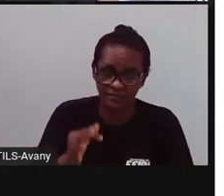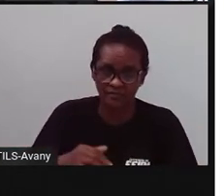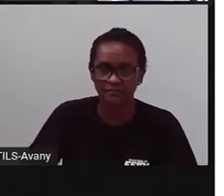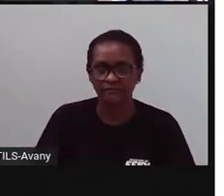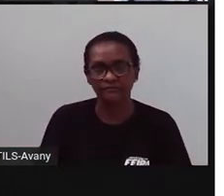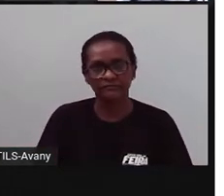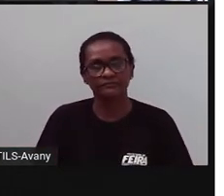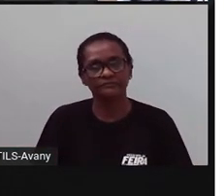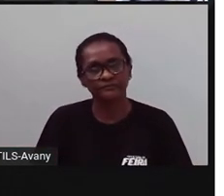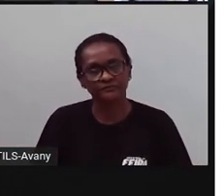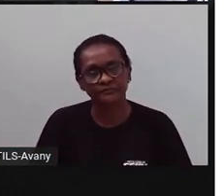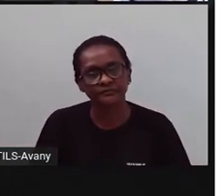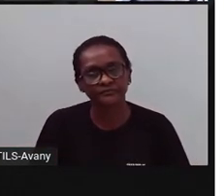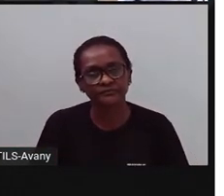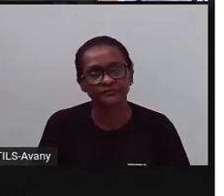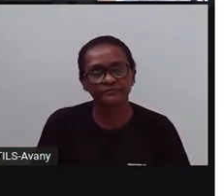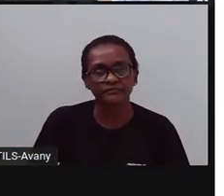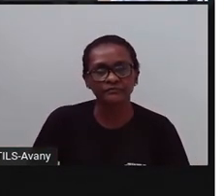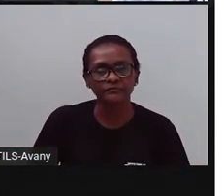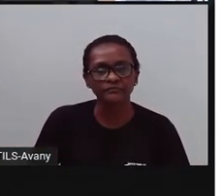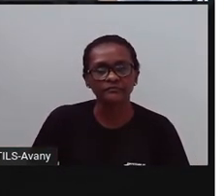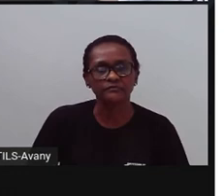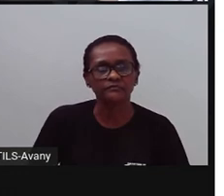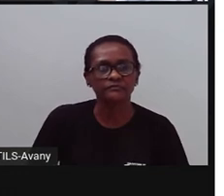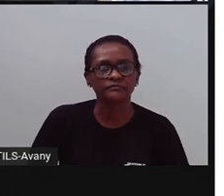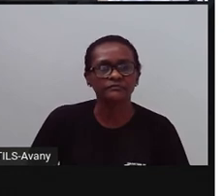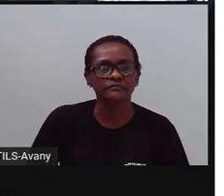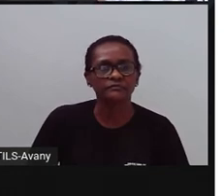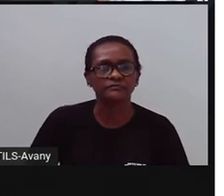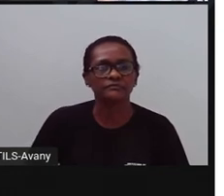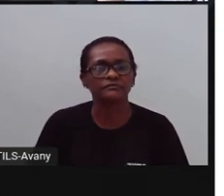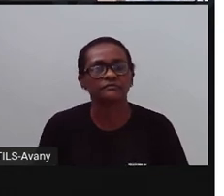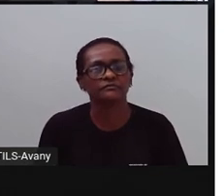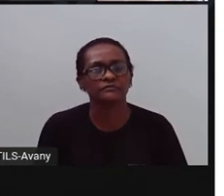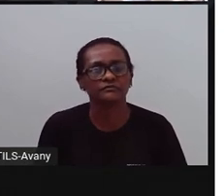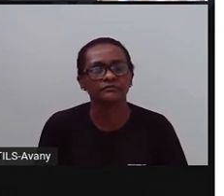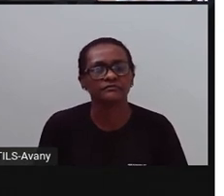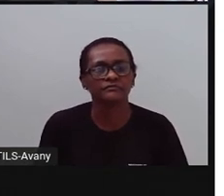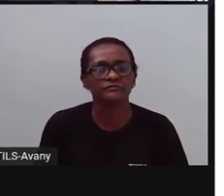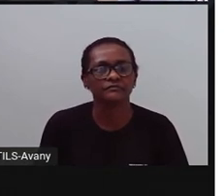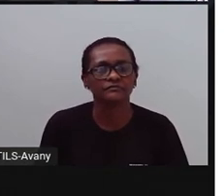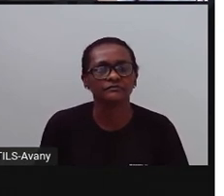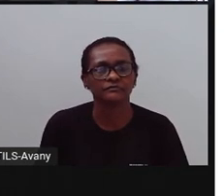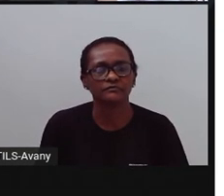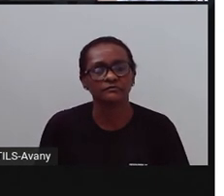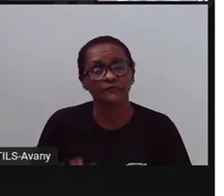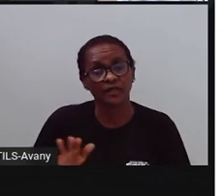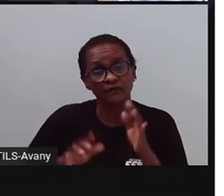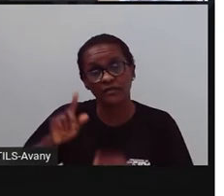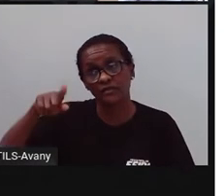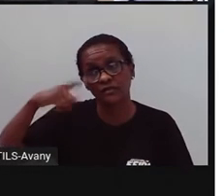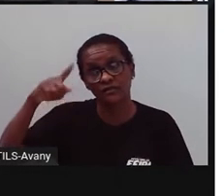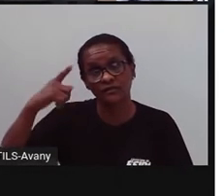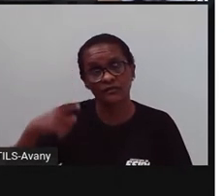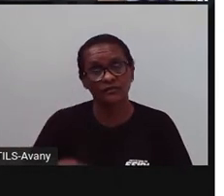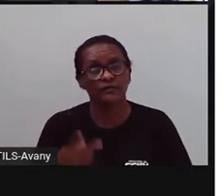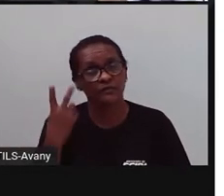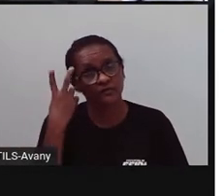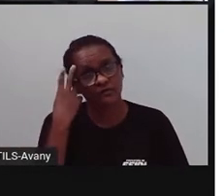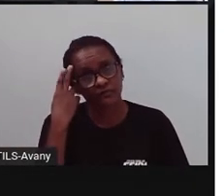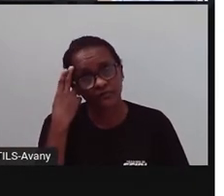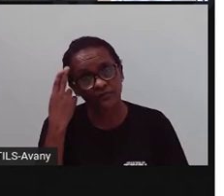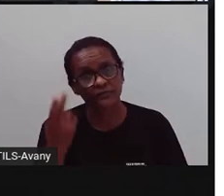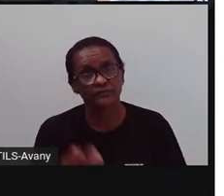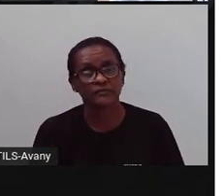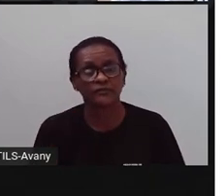amigos. Infelizmente, também não teve, né? Ano que vem, esperamos que dê tudo certo de voltar à normalidade, né?